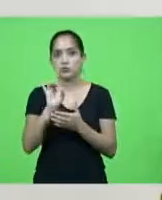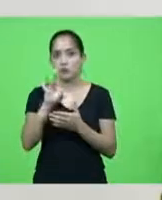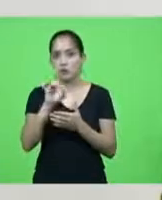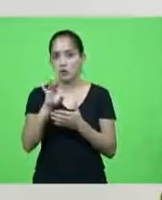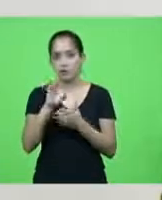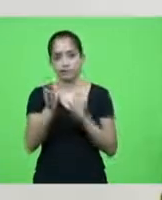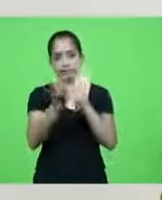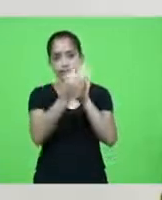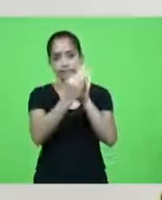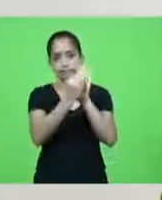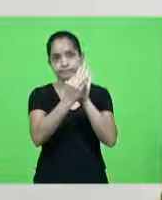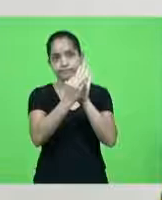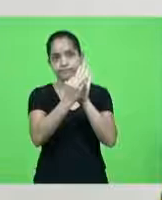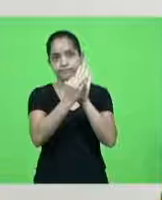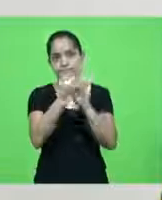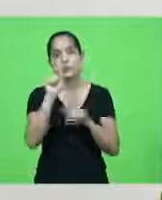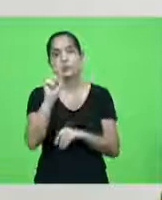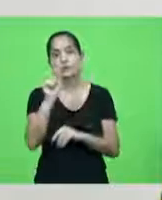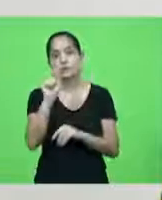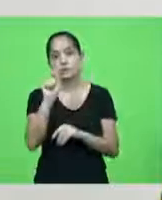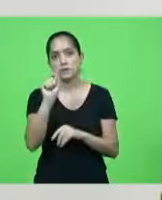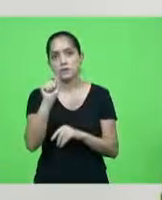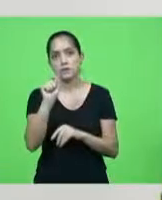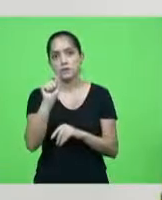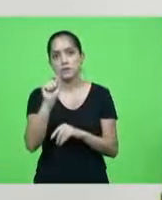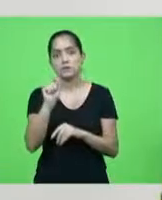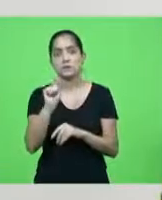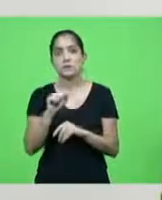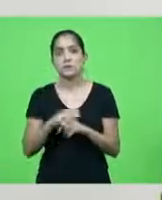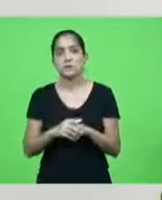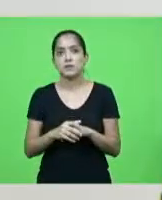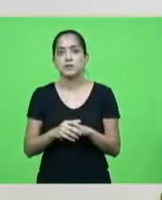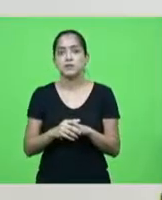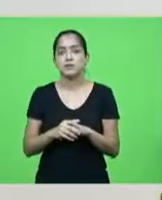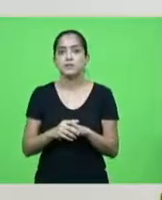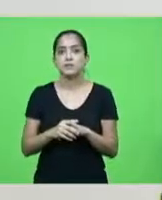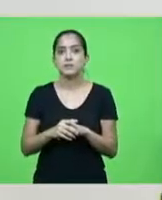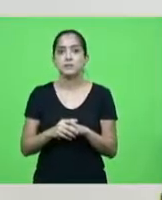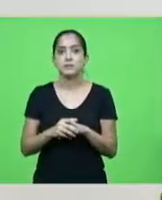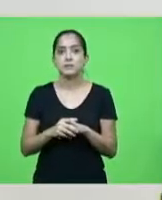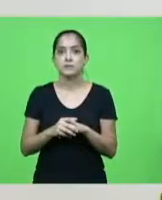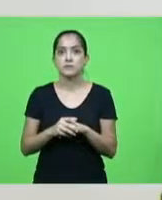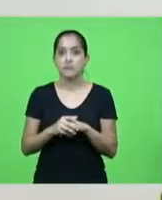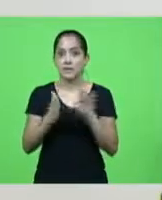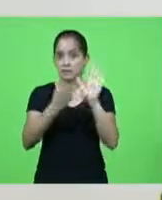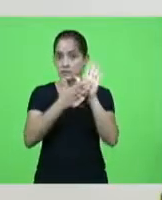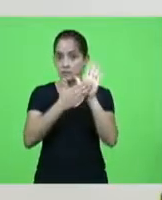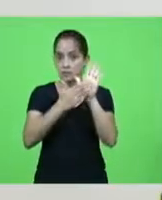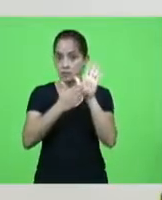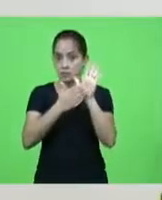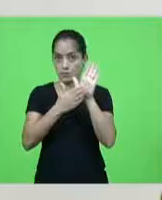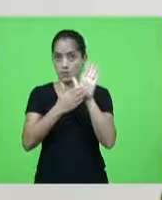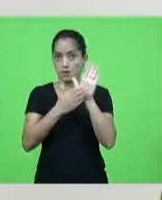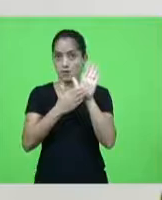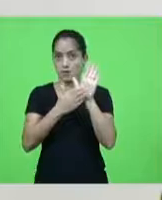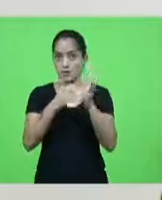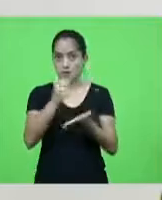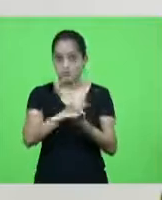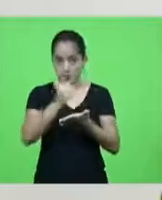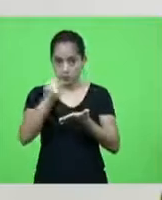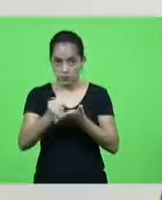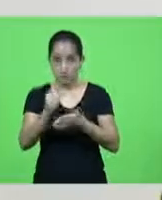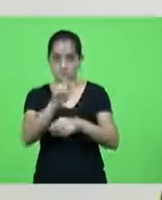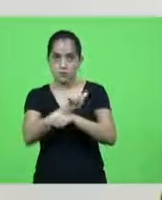sabe o que que é isso é que este essa proposta aliás esse contrato de